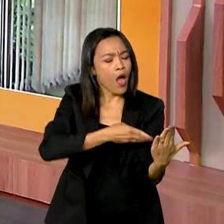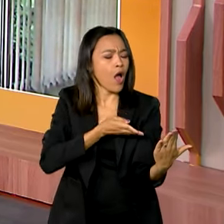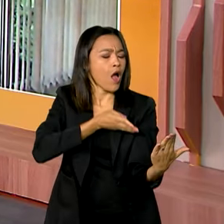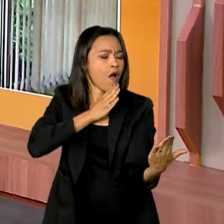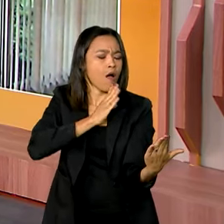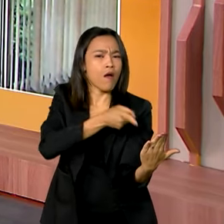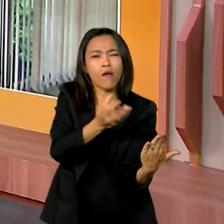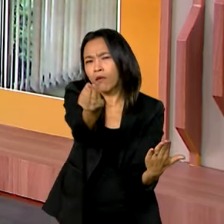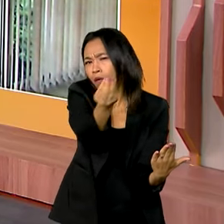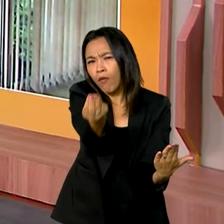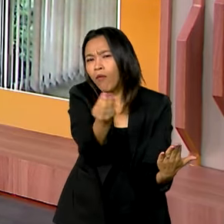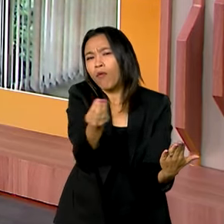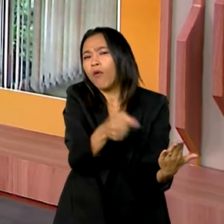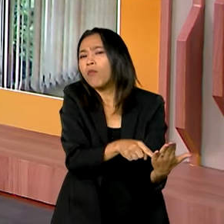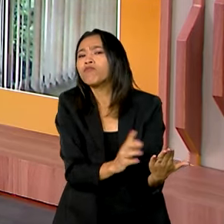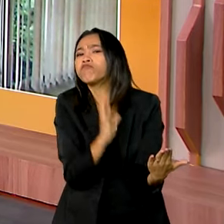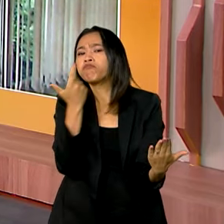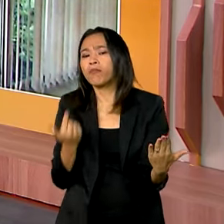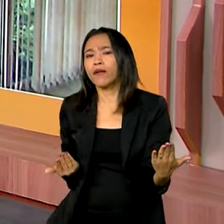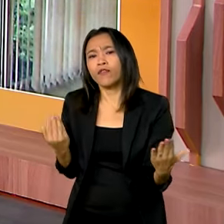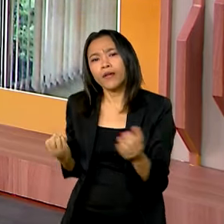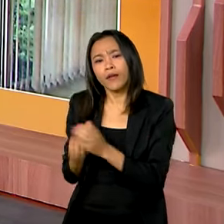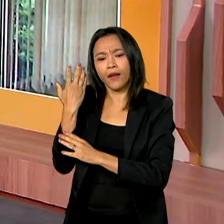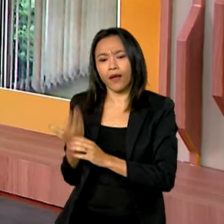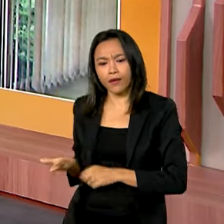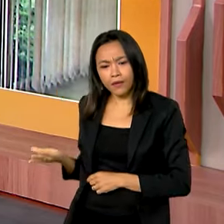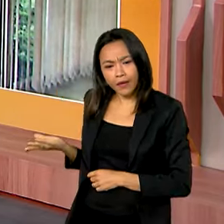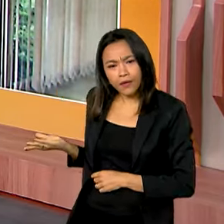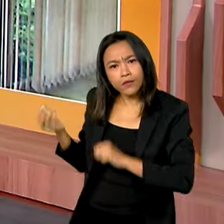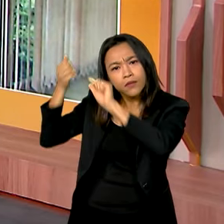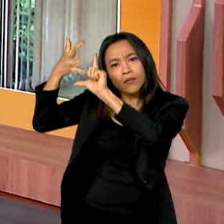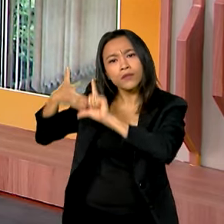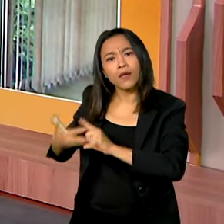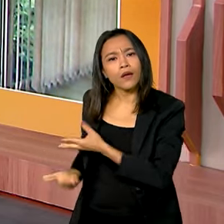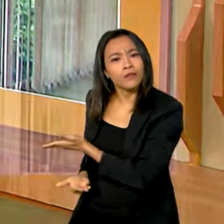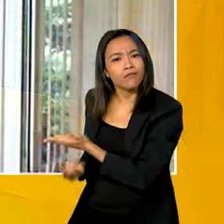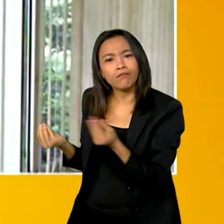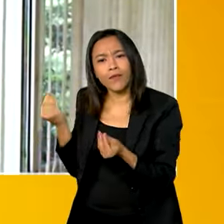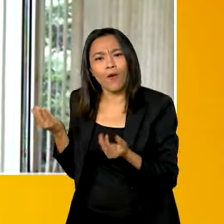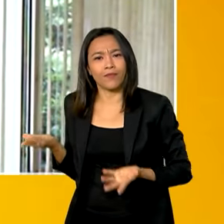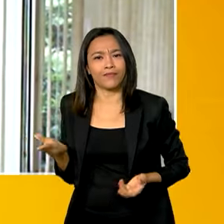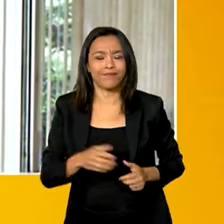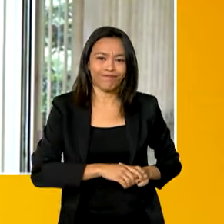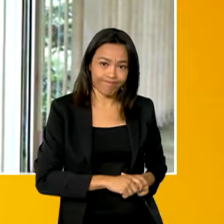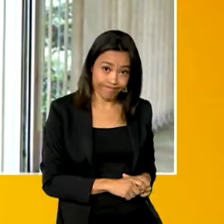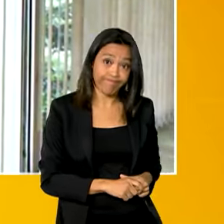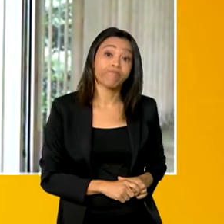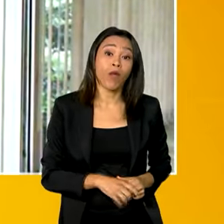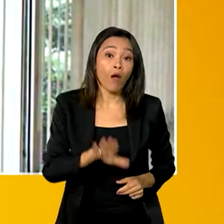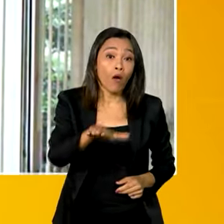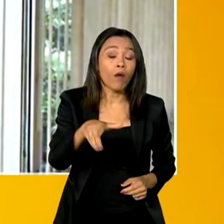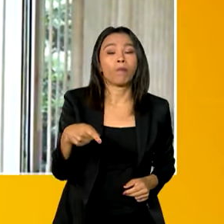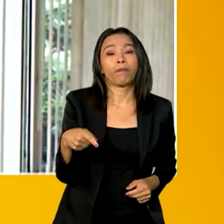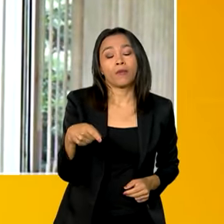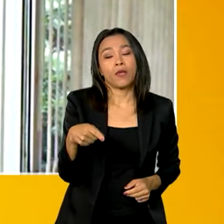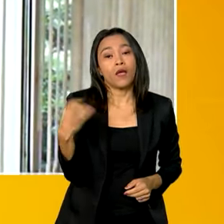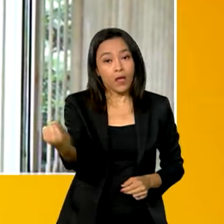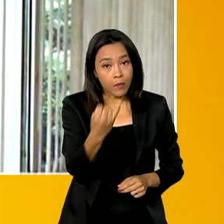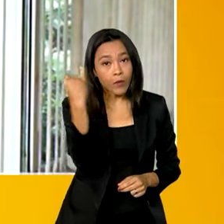funciona esse site aí que foi criado pelo governo federal. Bom, é importante falar da